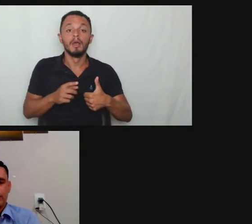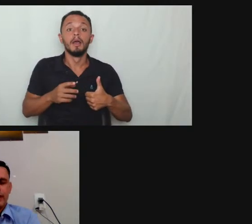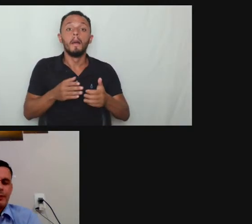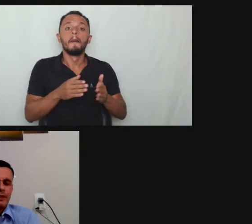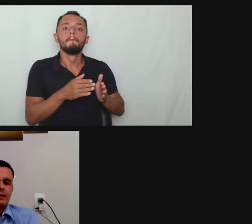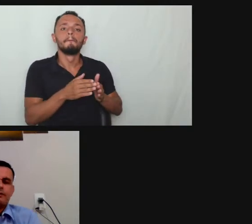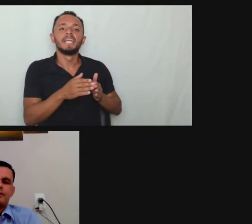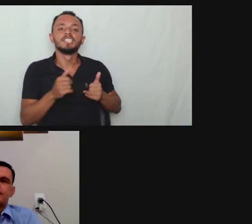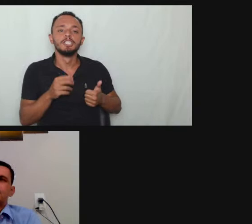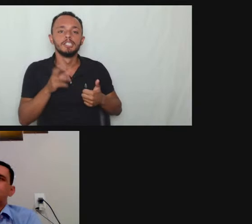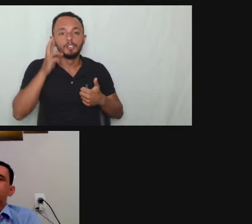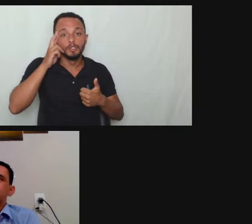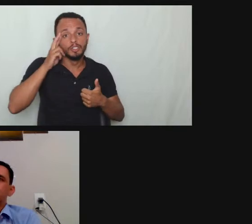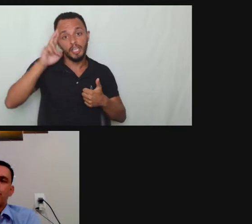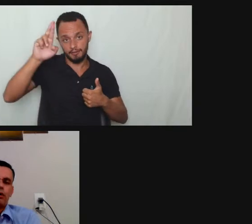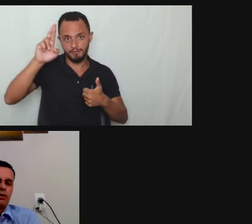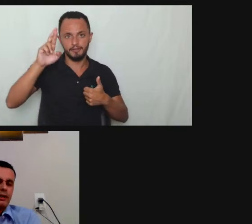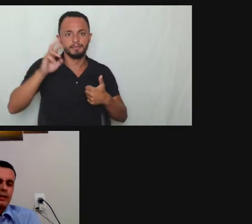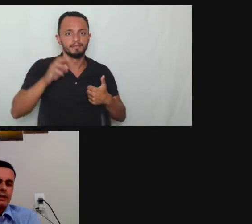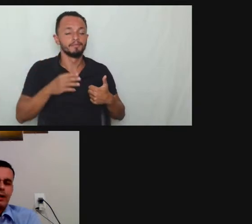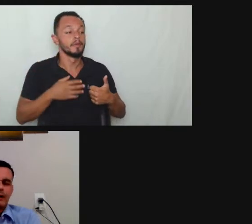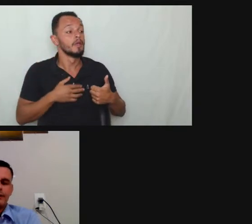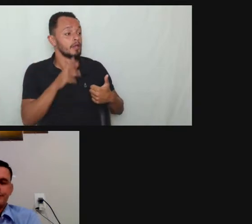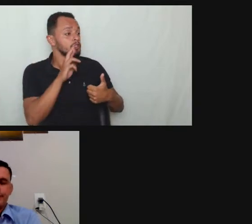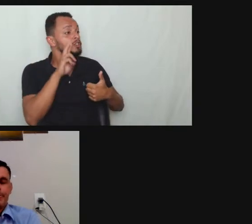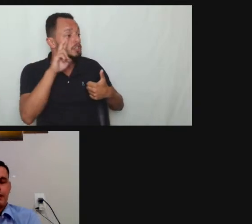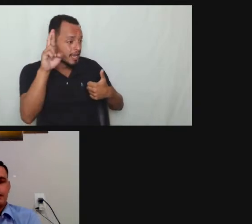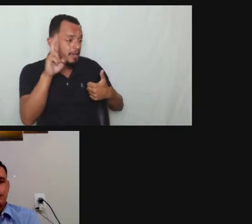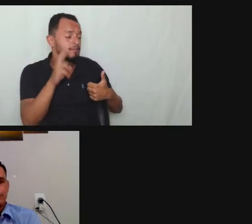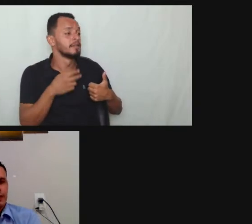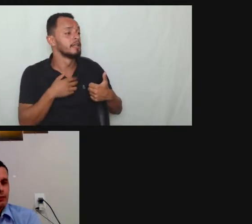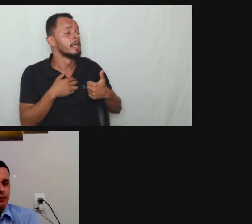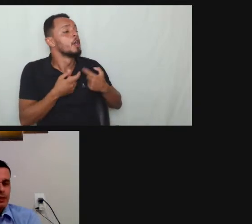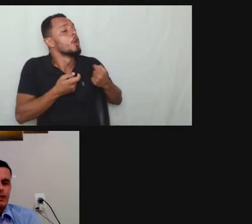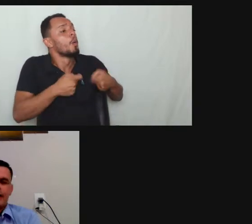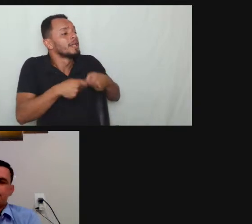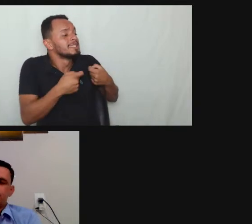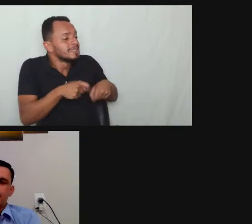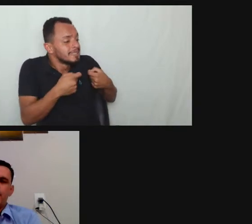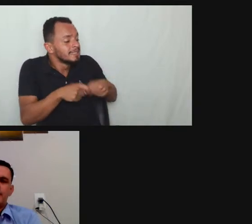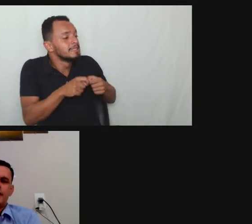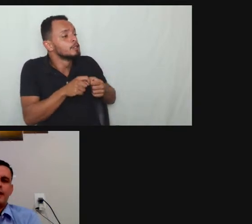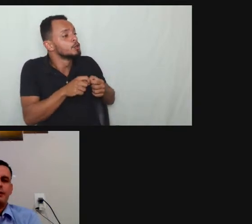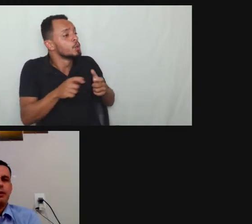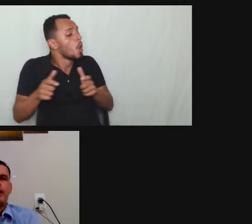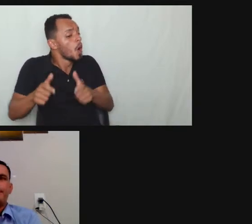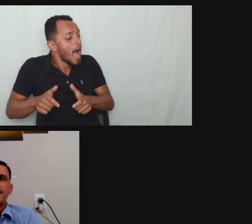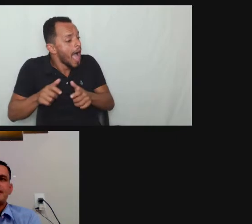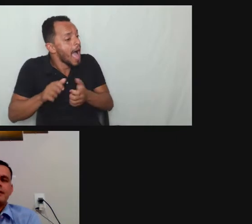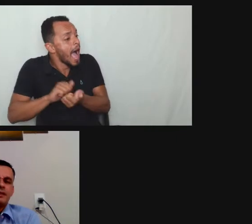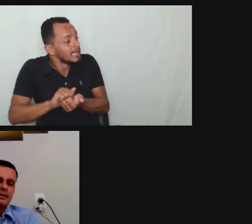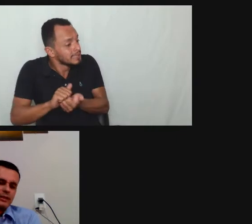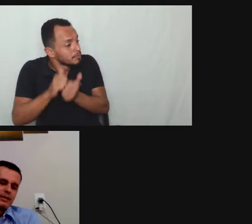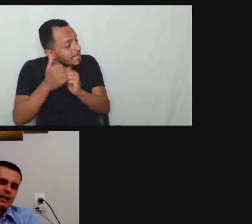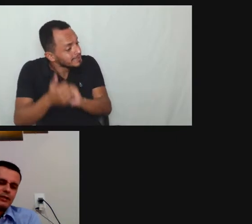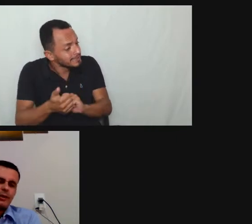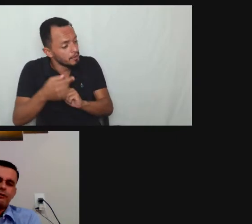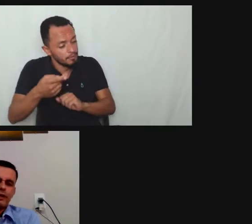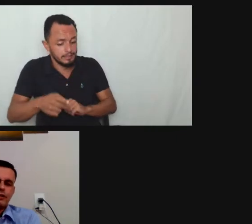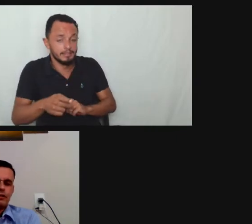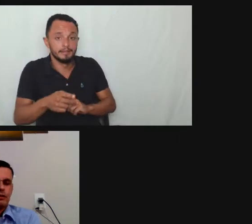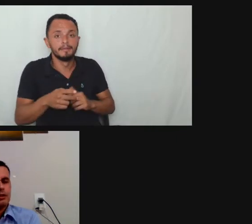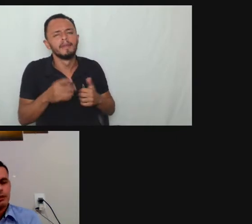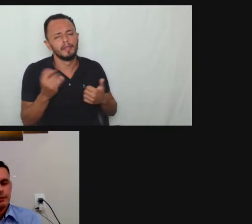nenhuma polêmica dentro dentro da do órgão que ela está trabalhando superior imediato não atendendo não repassando essas